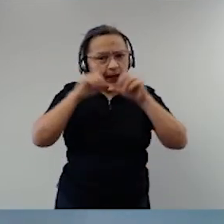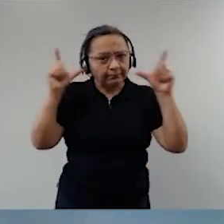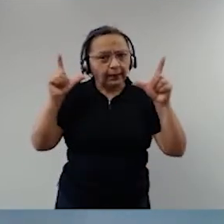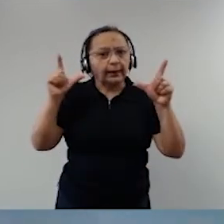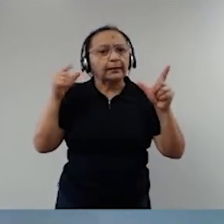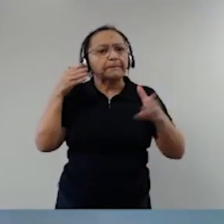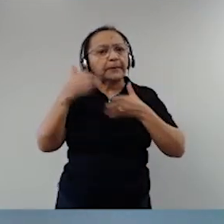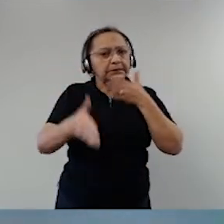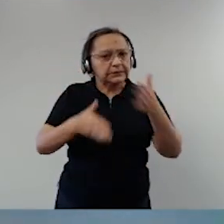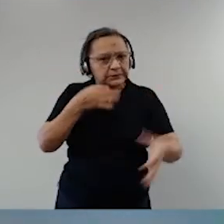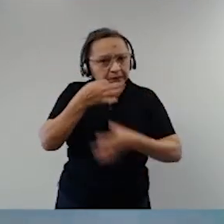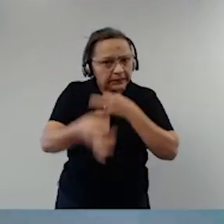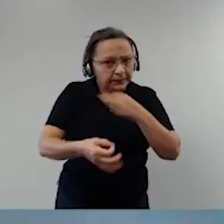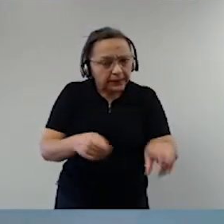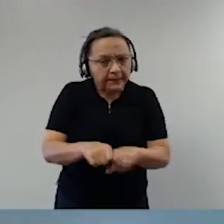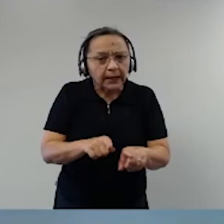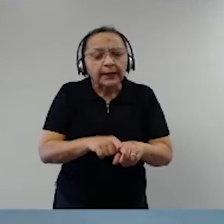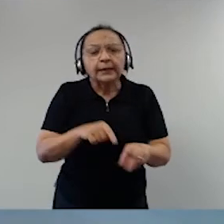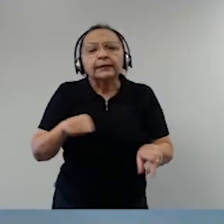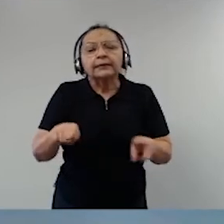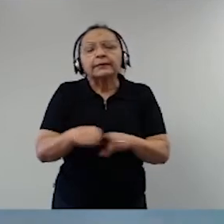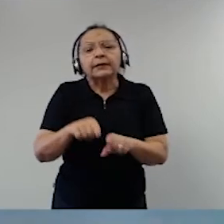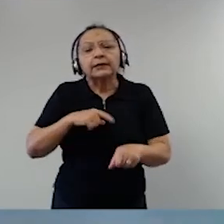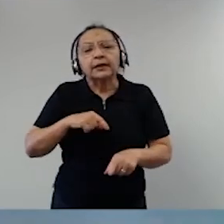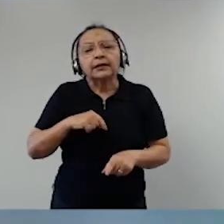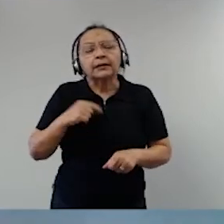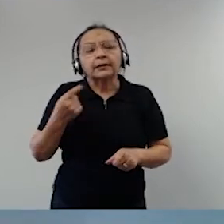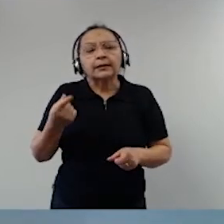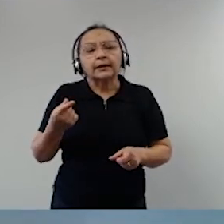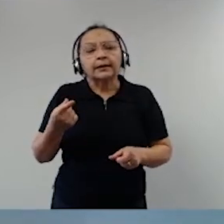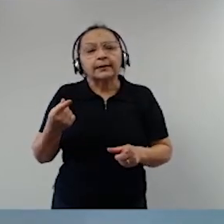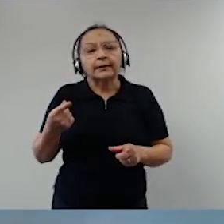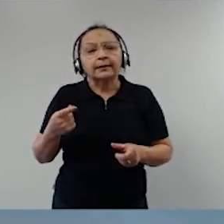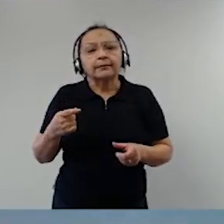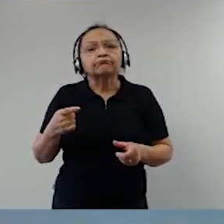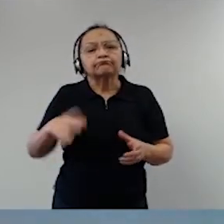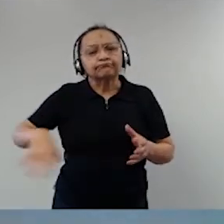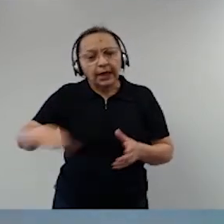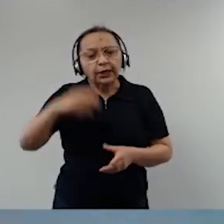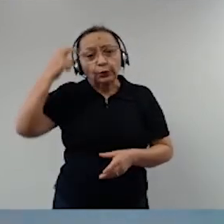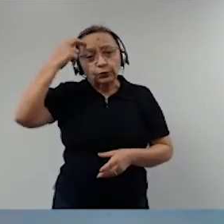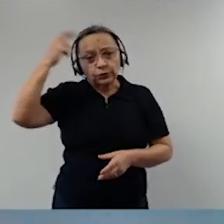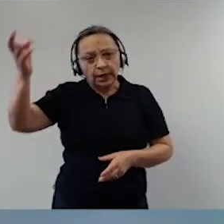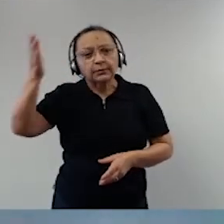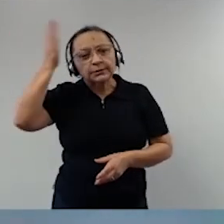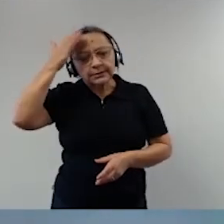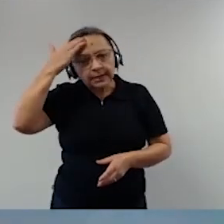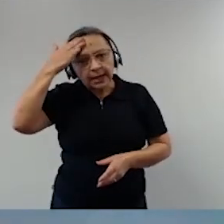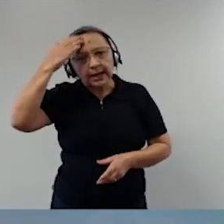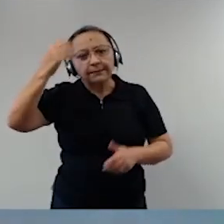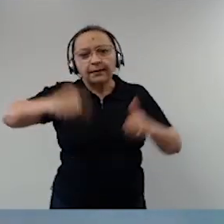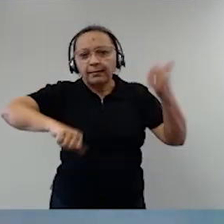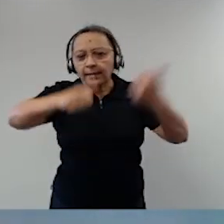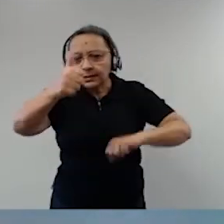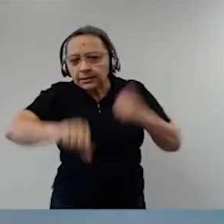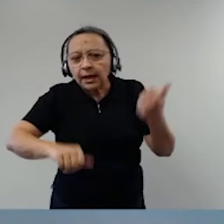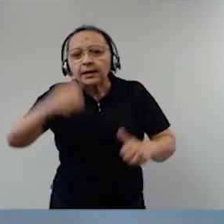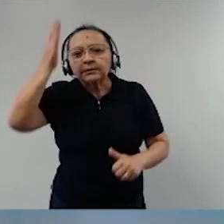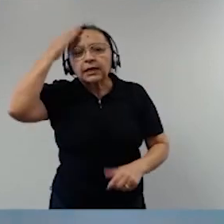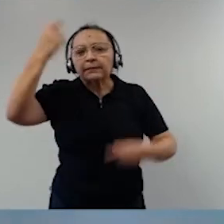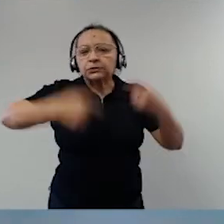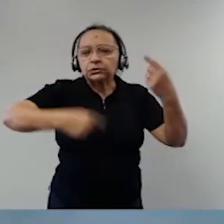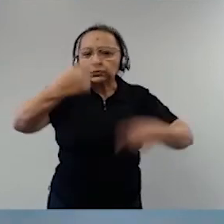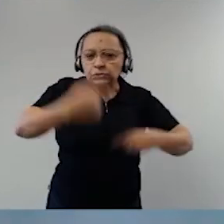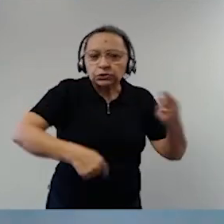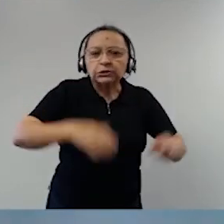uma elite cultural também que sabe fazer sua análise, sabe discutir, sabe discordar, sabe conversar